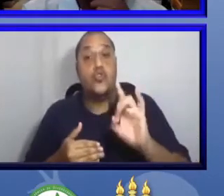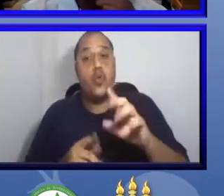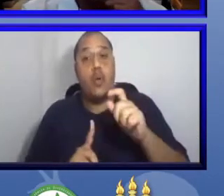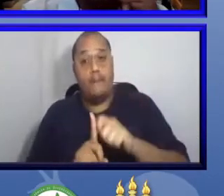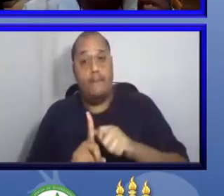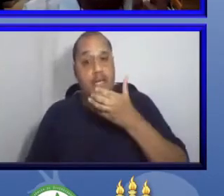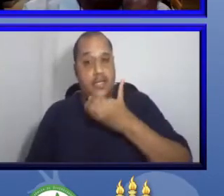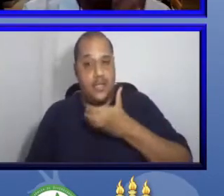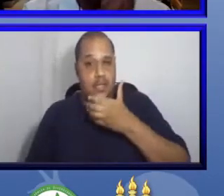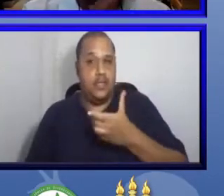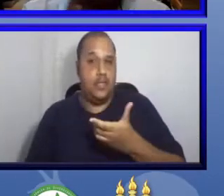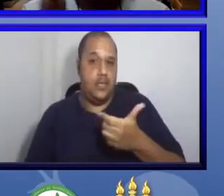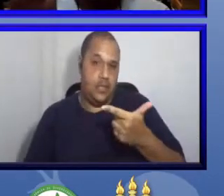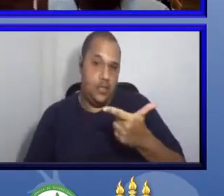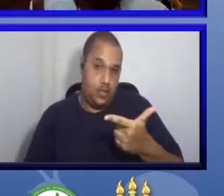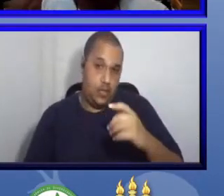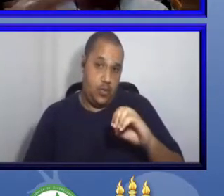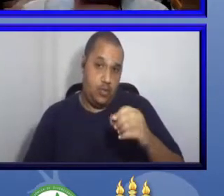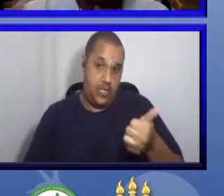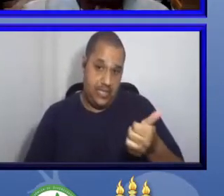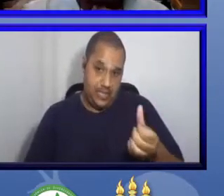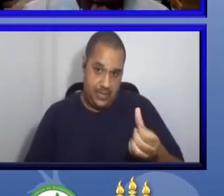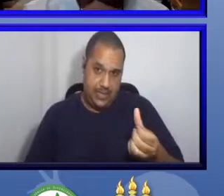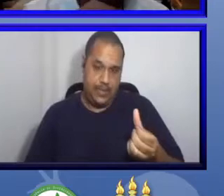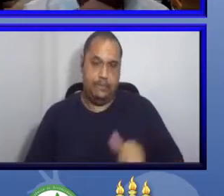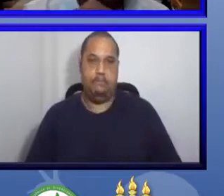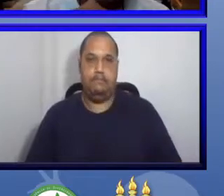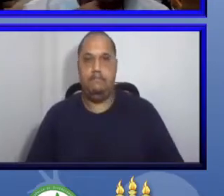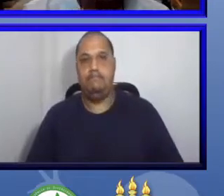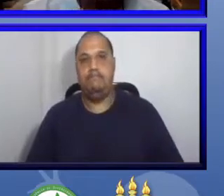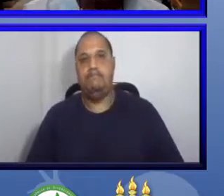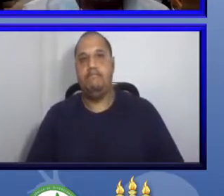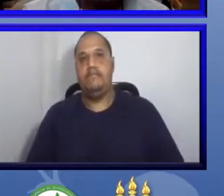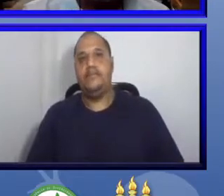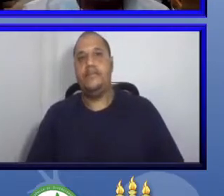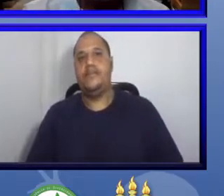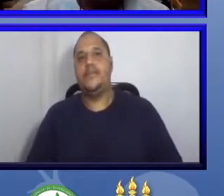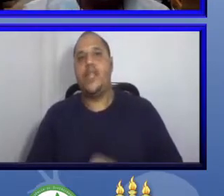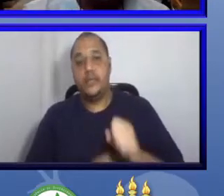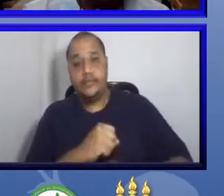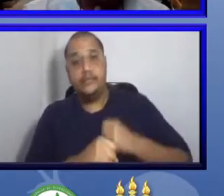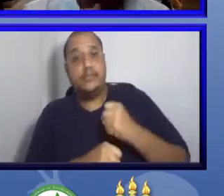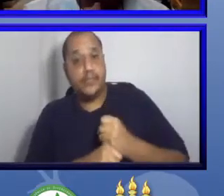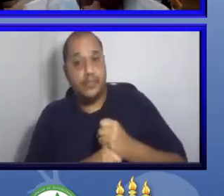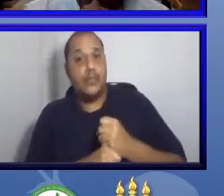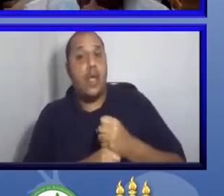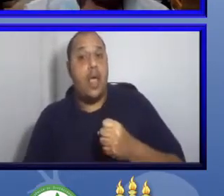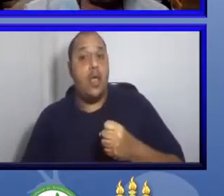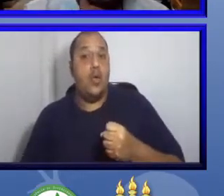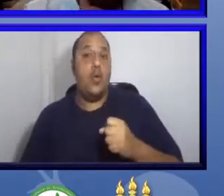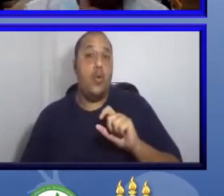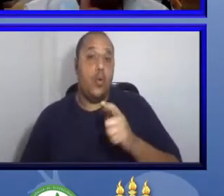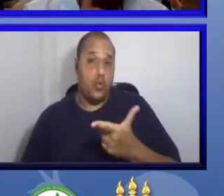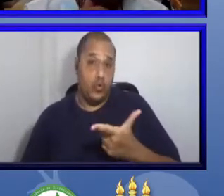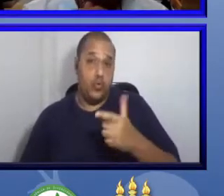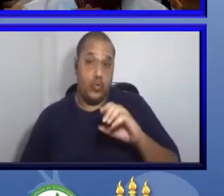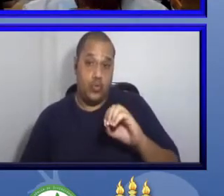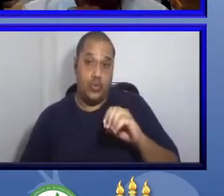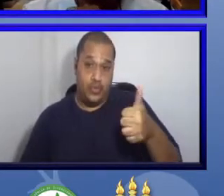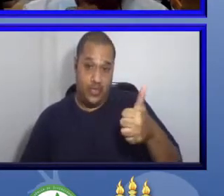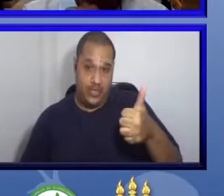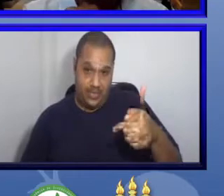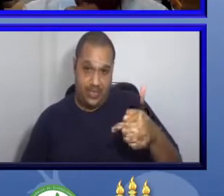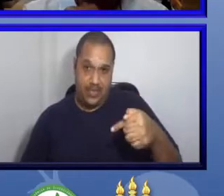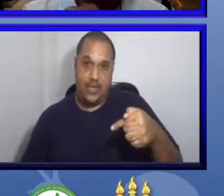2017, então, foi o ano do